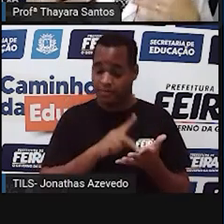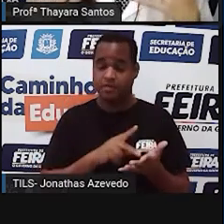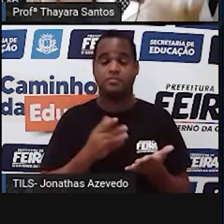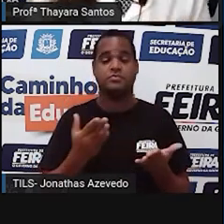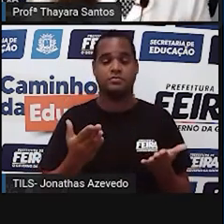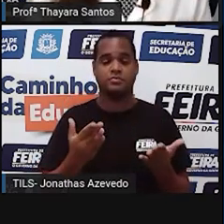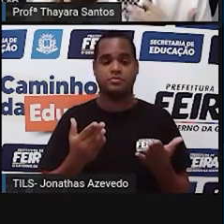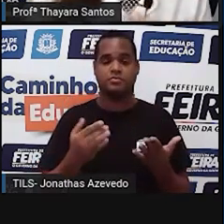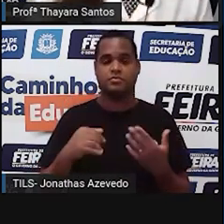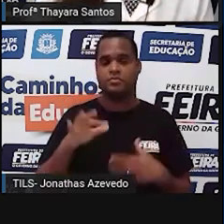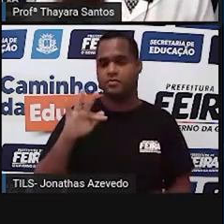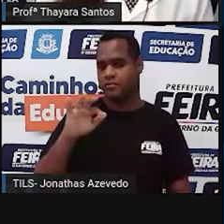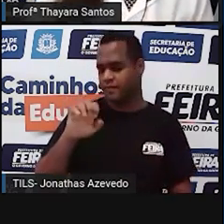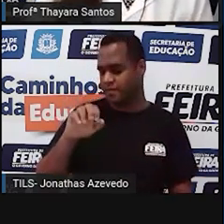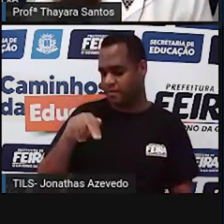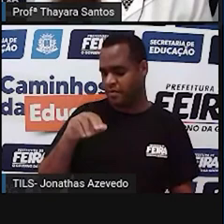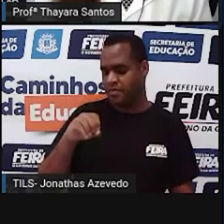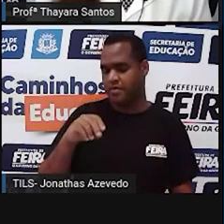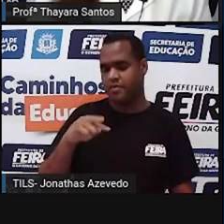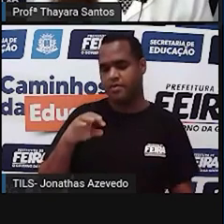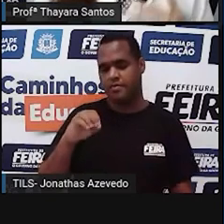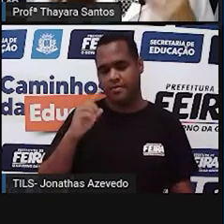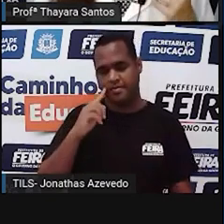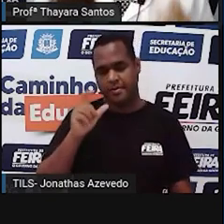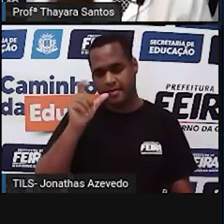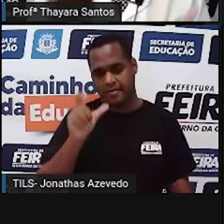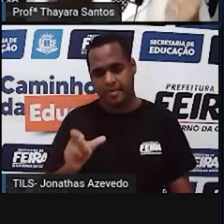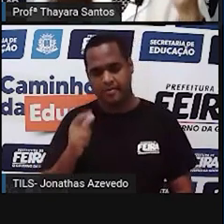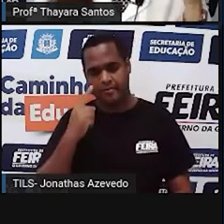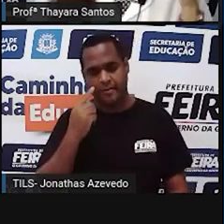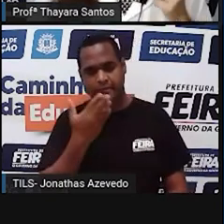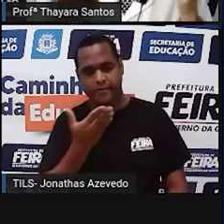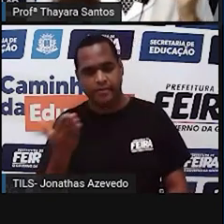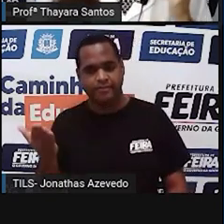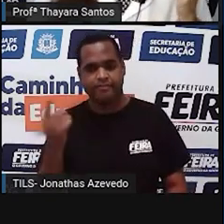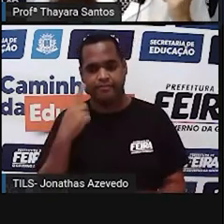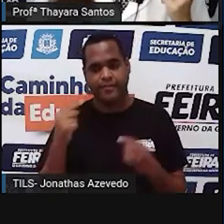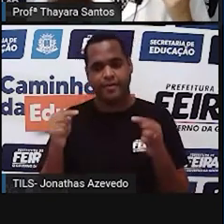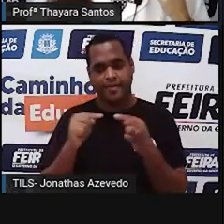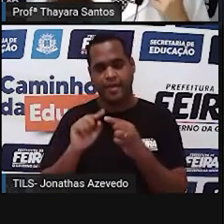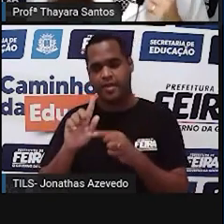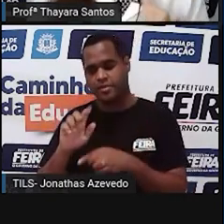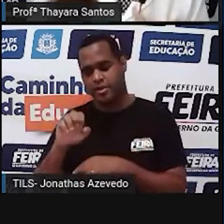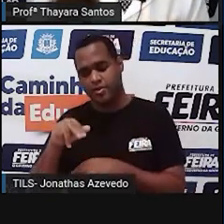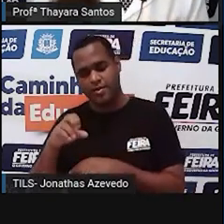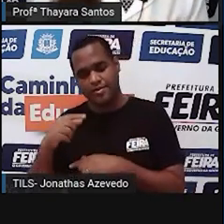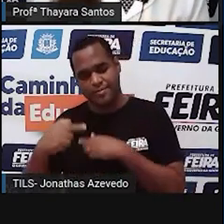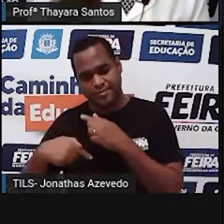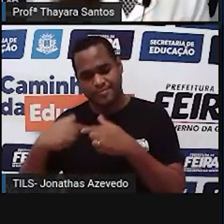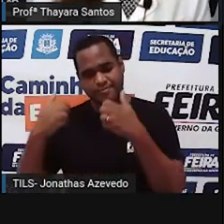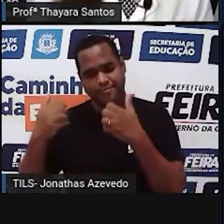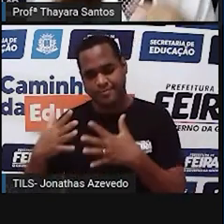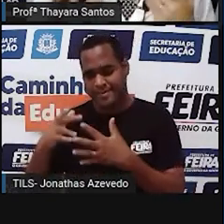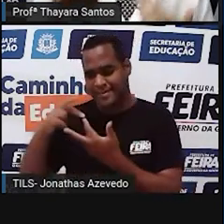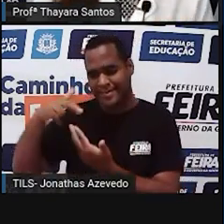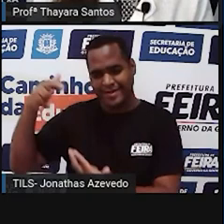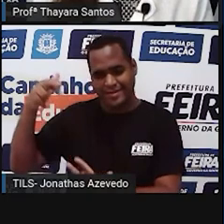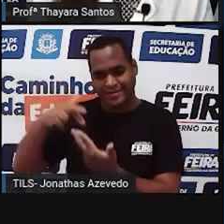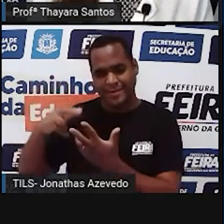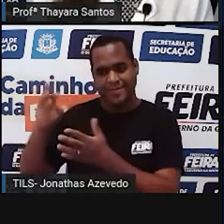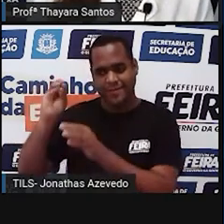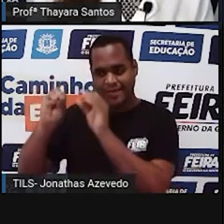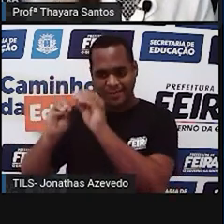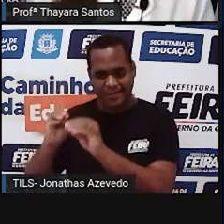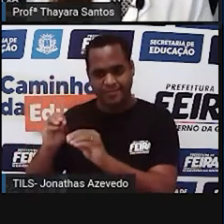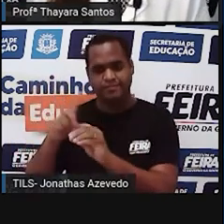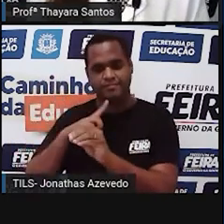O fenótipo, que é a característica observável, ele tem a influência do genótipo, que está determinado lá no DNA, mas também tem